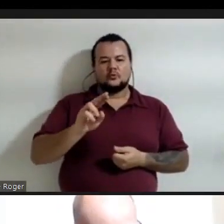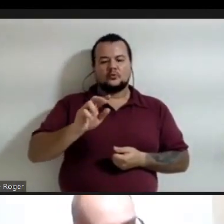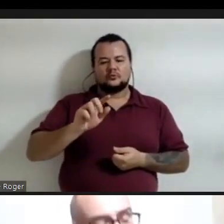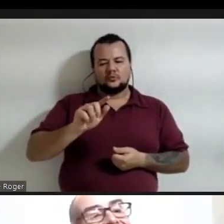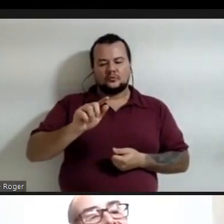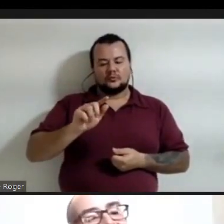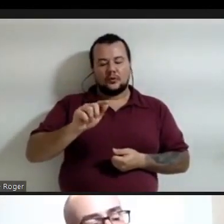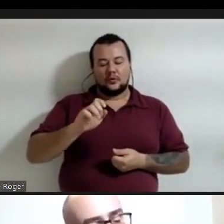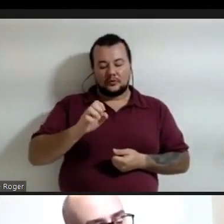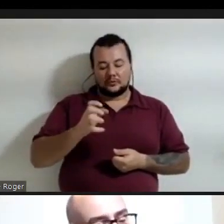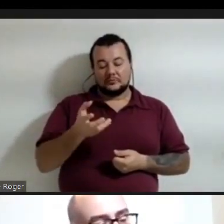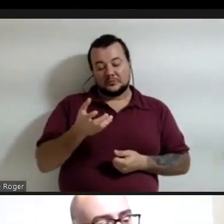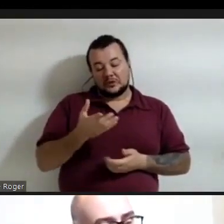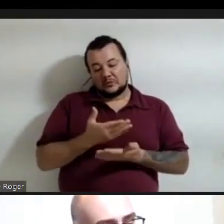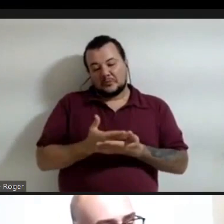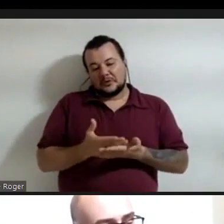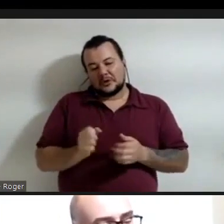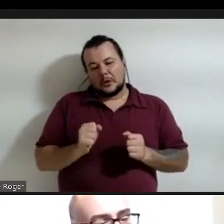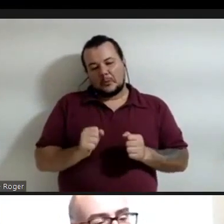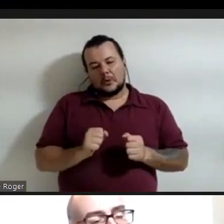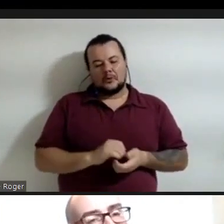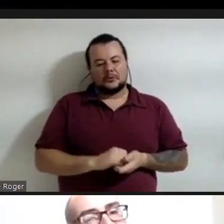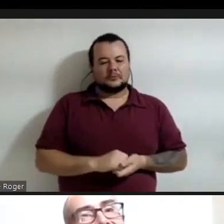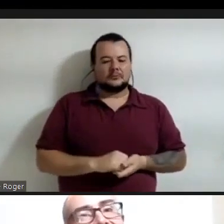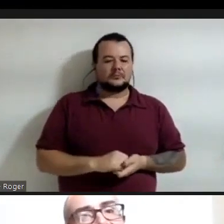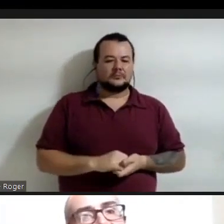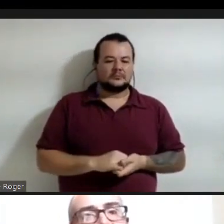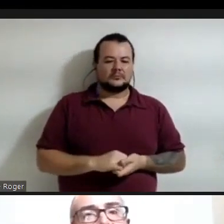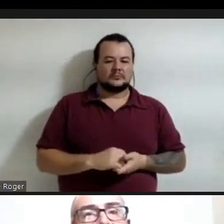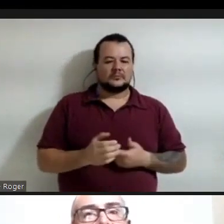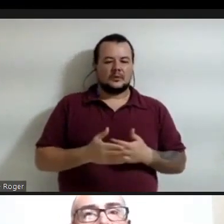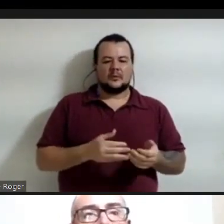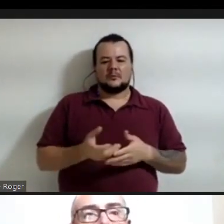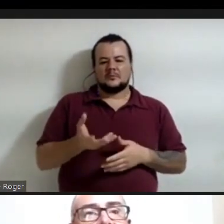vontade, podem, da maneira que vocês quiserem.